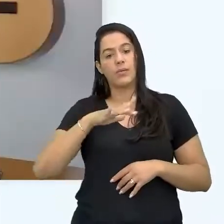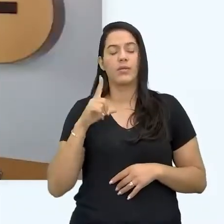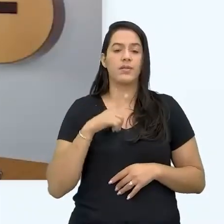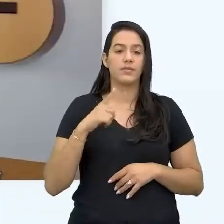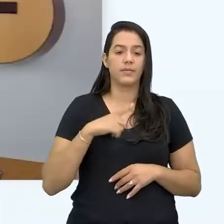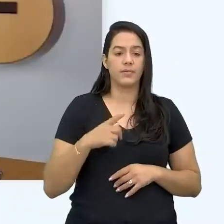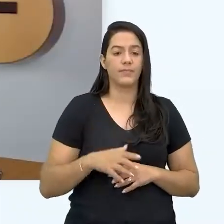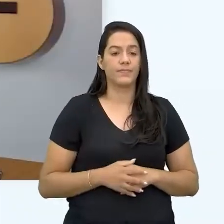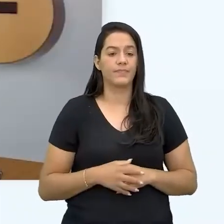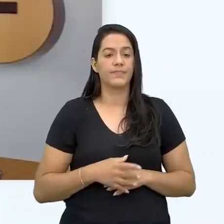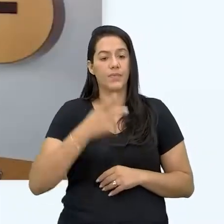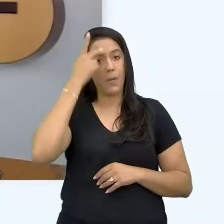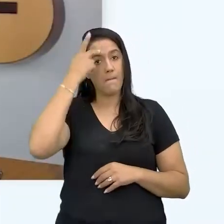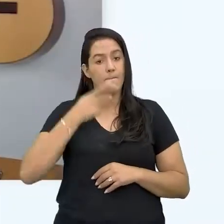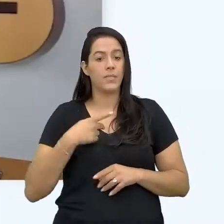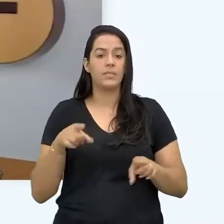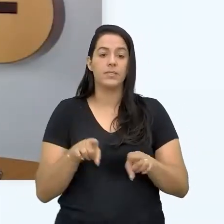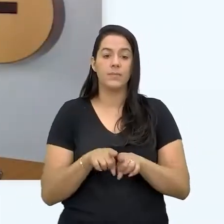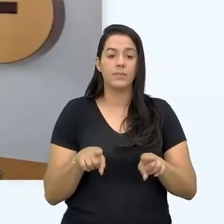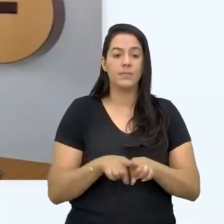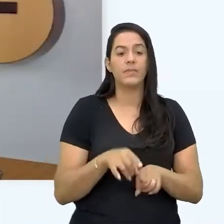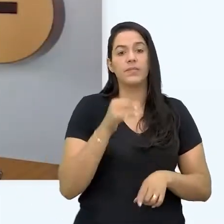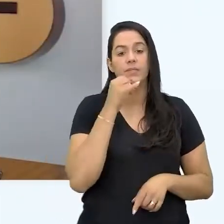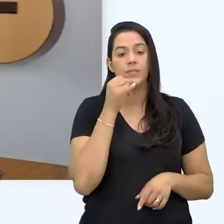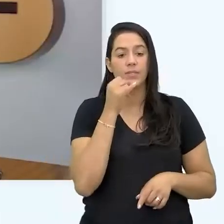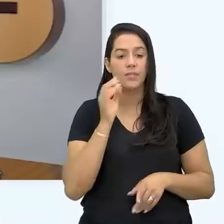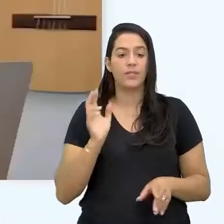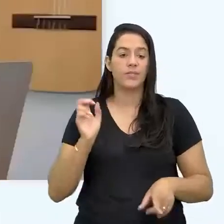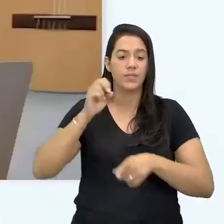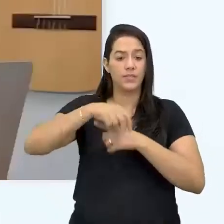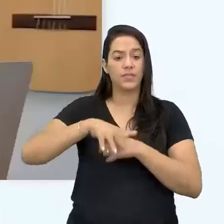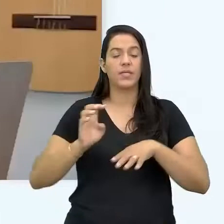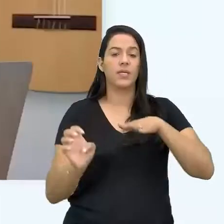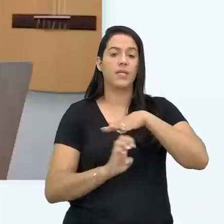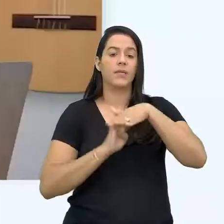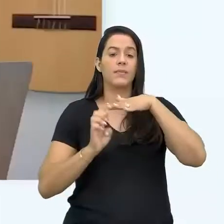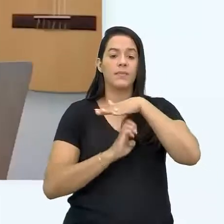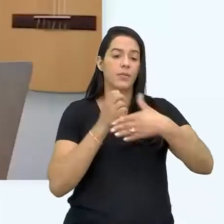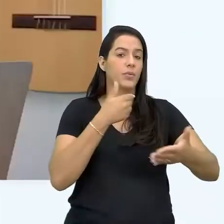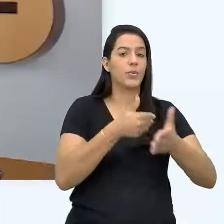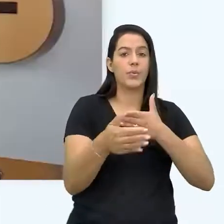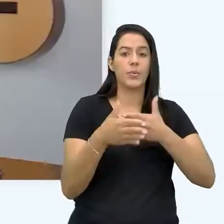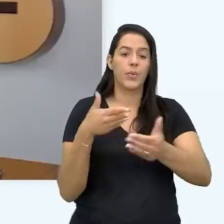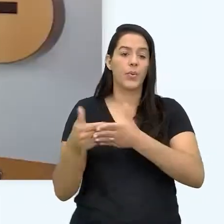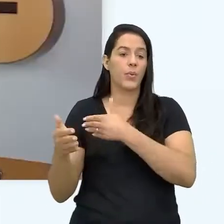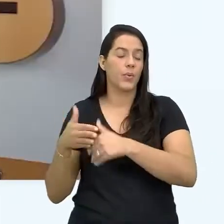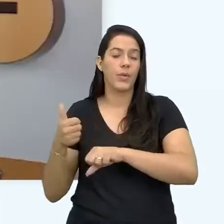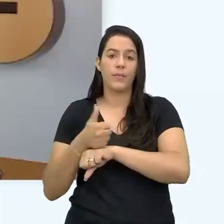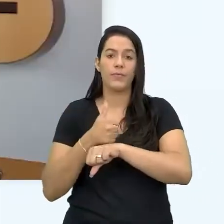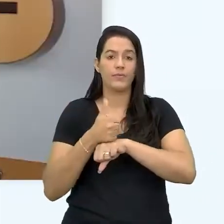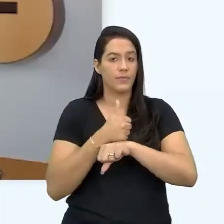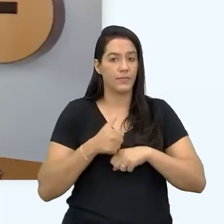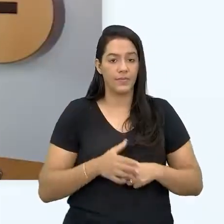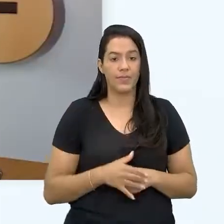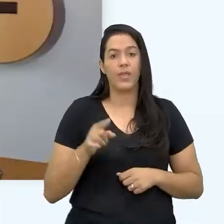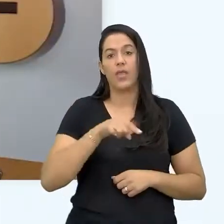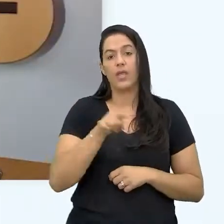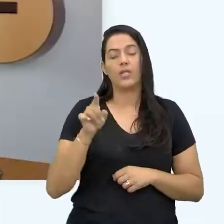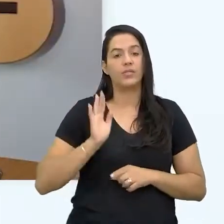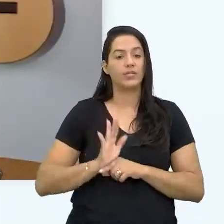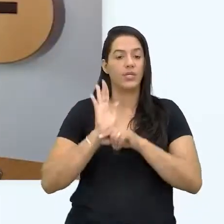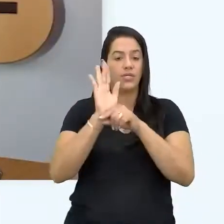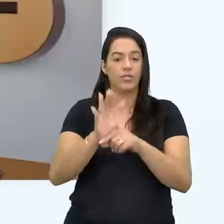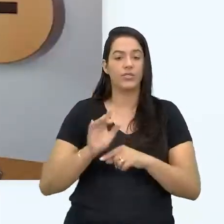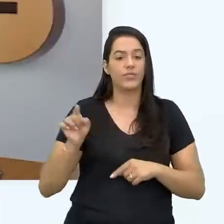branding pessoal, gente, ele serve muito bem pra quem tá, por exemplo, no meio corporativo. Ele serve pra qualquer tipo de profissão. Porque em última análise, ele te ajuda